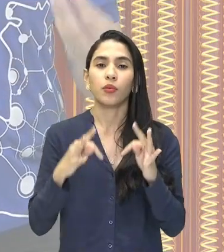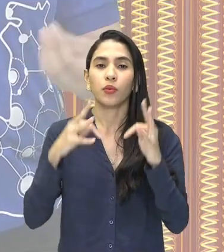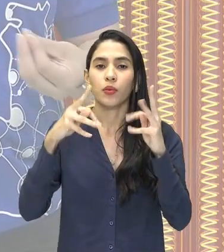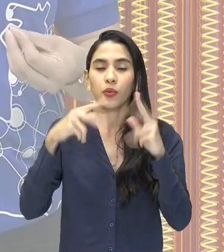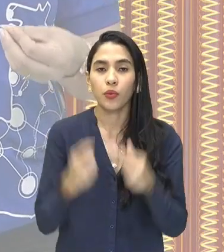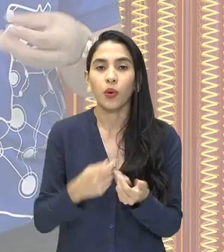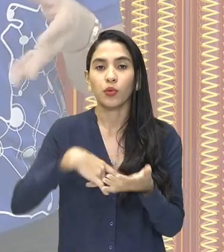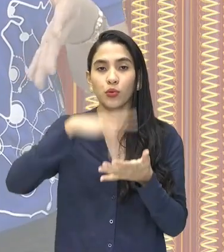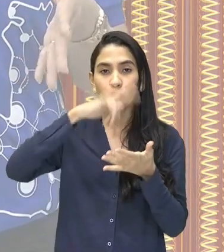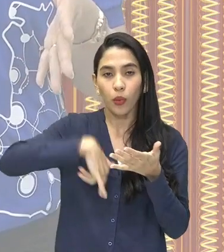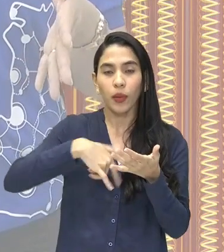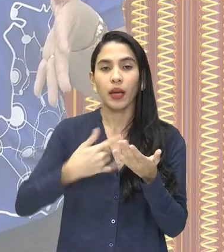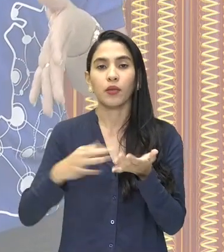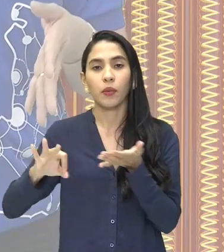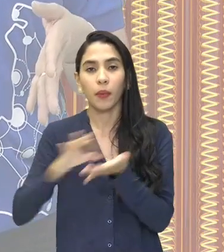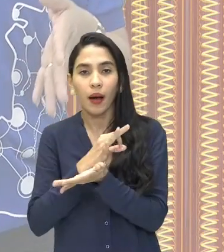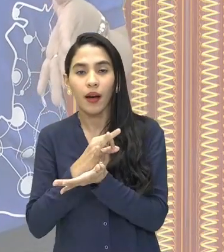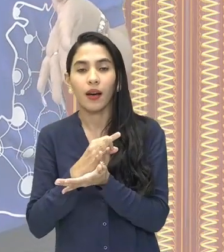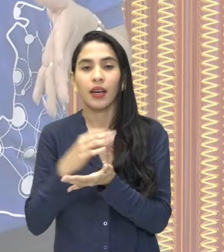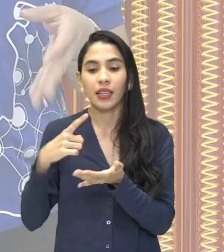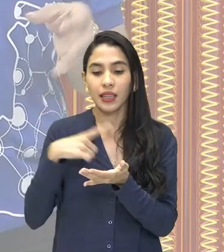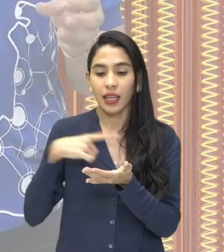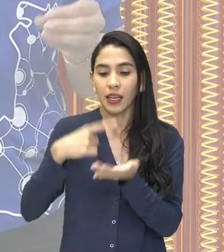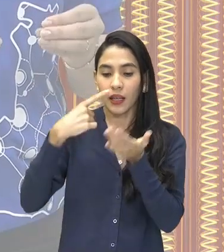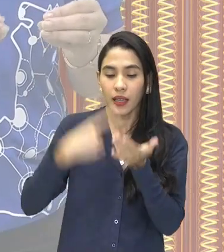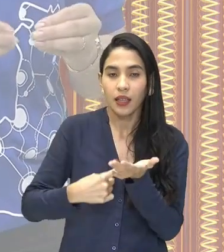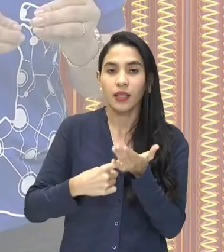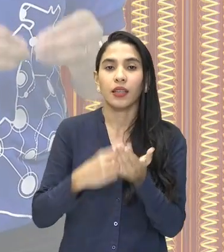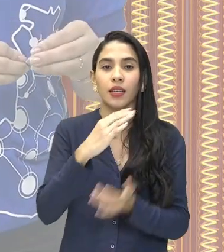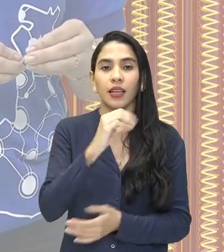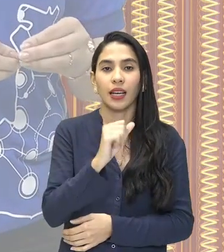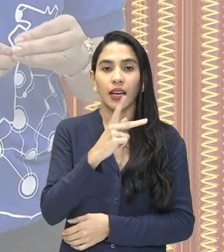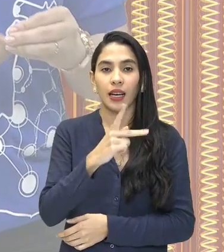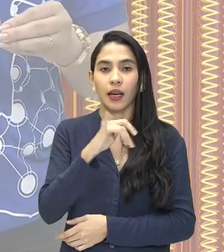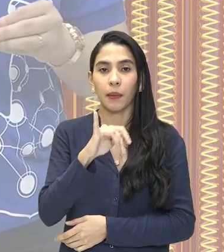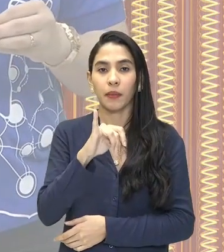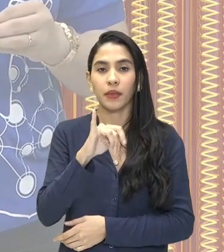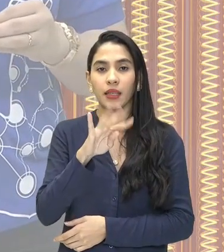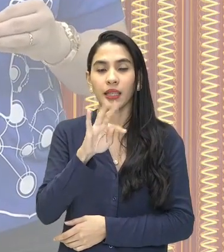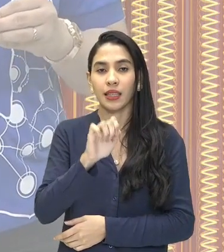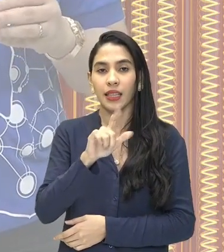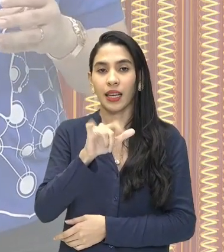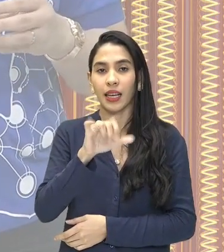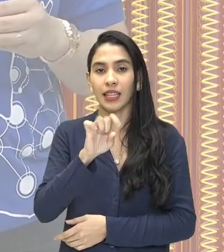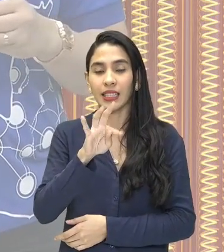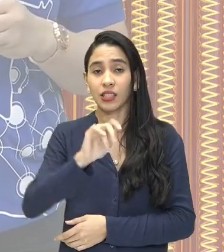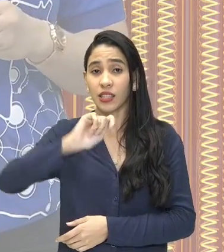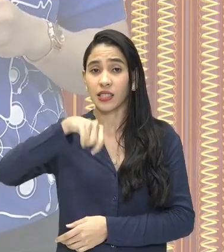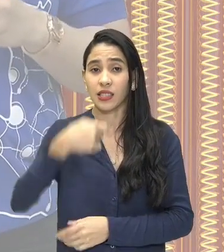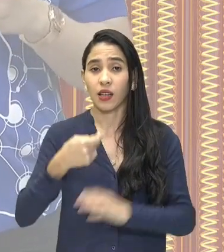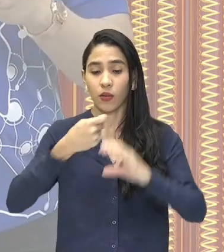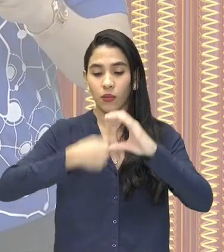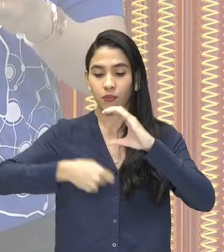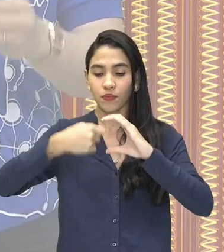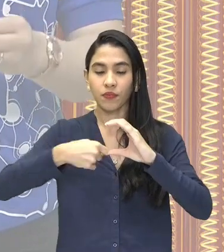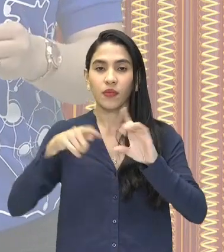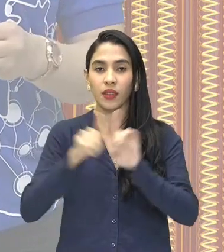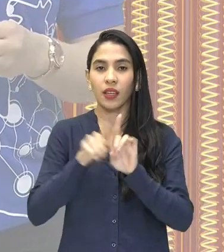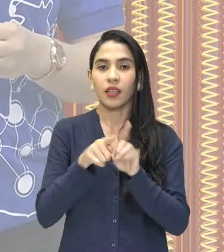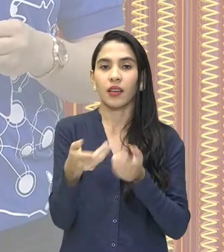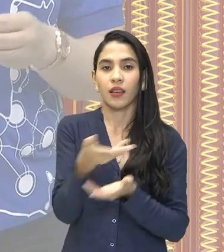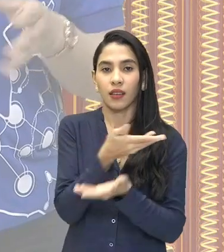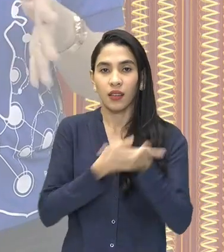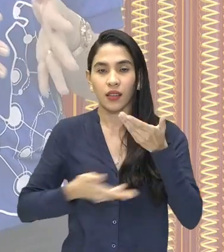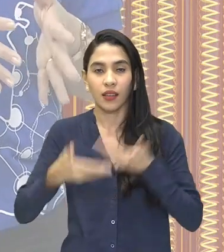acordos comerciais, eles se enquadram no modelo capitalista. Em que haverá ali a troca justamente